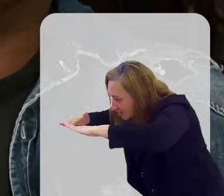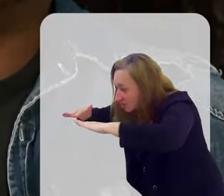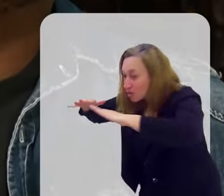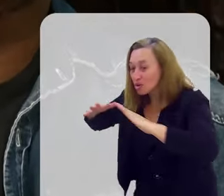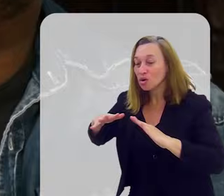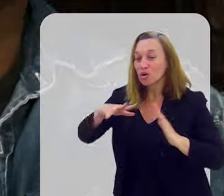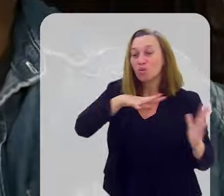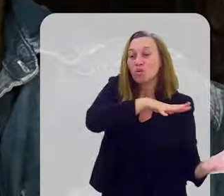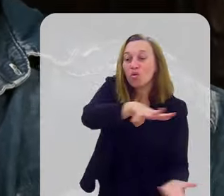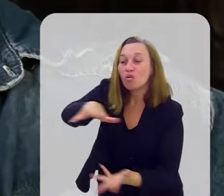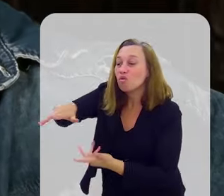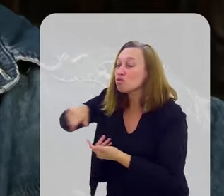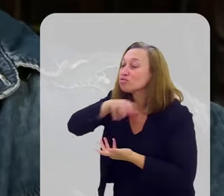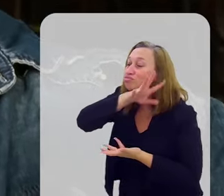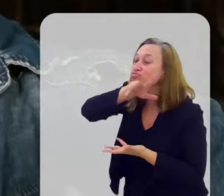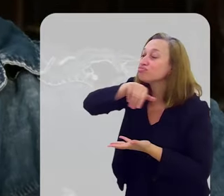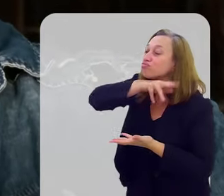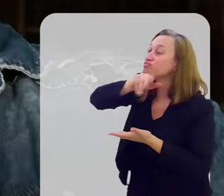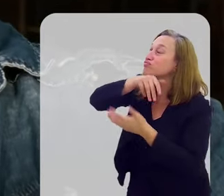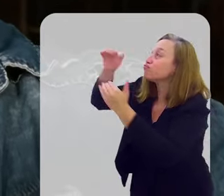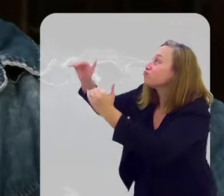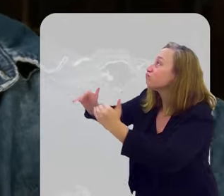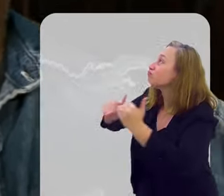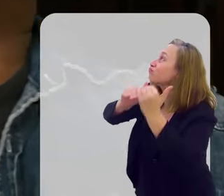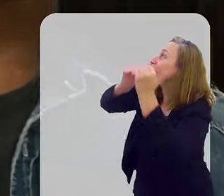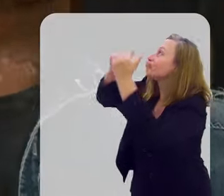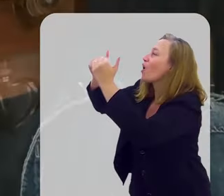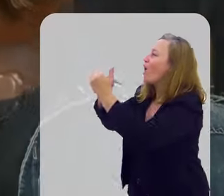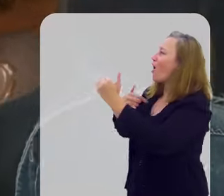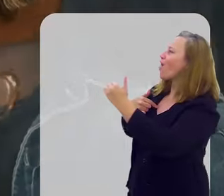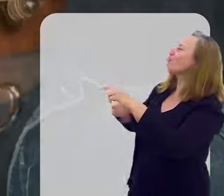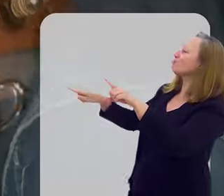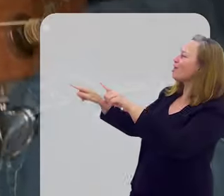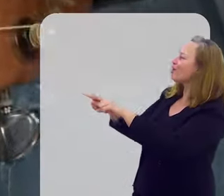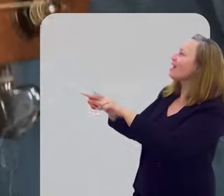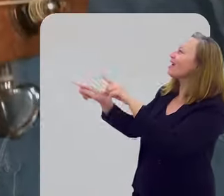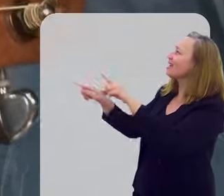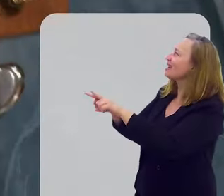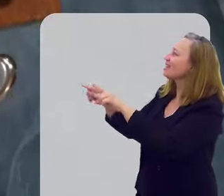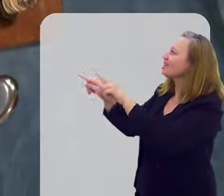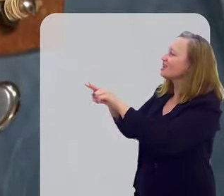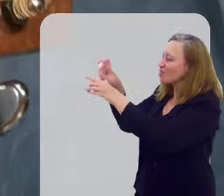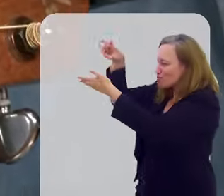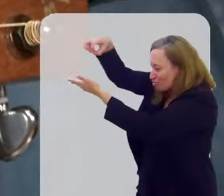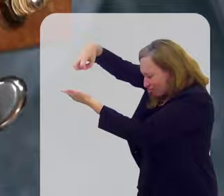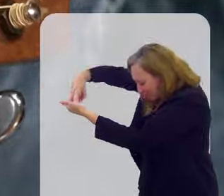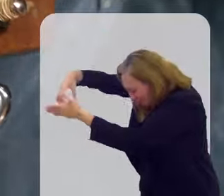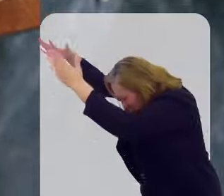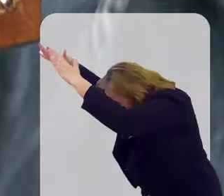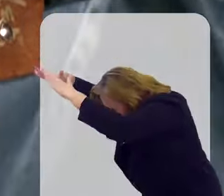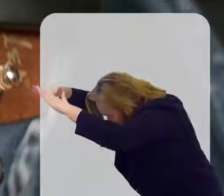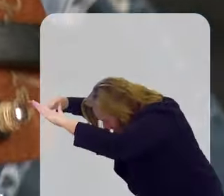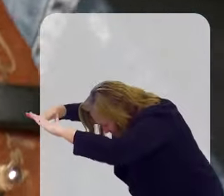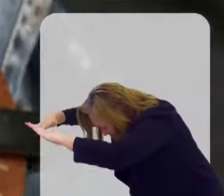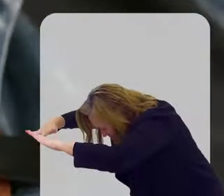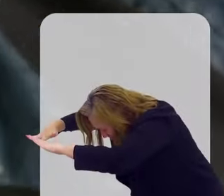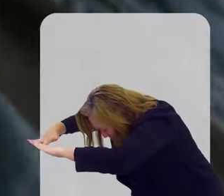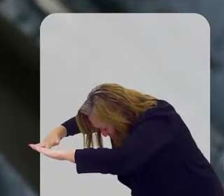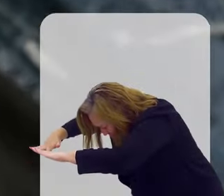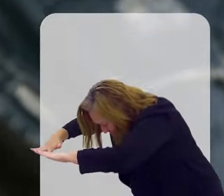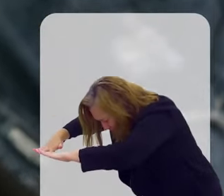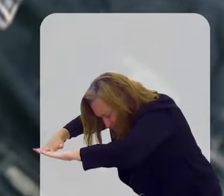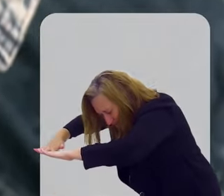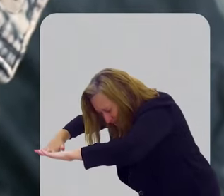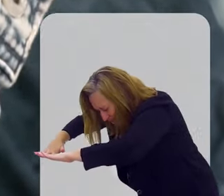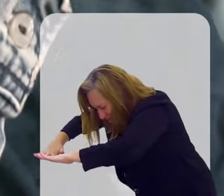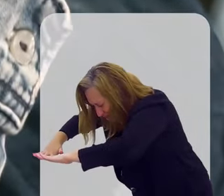vou te adorar, também vou